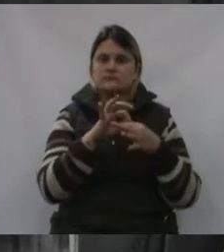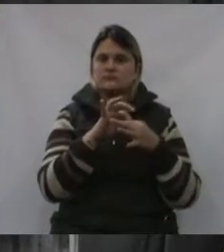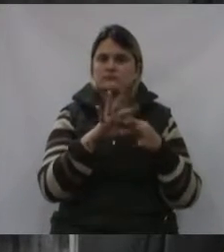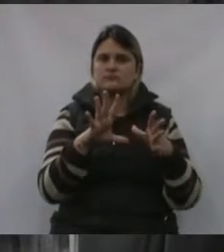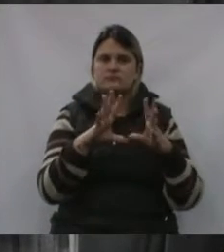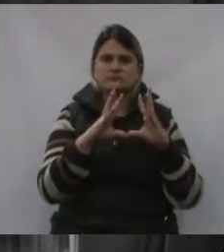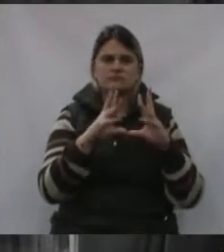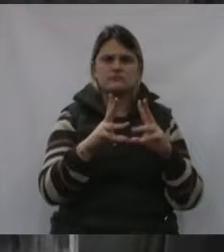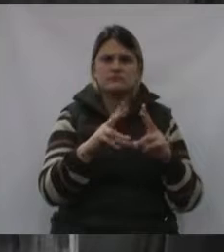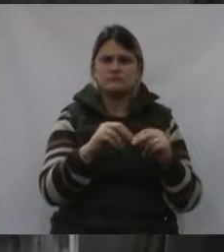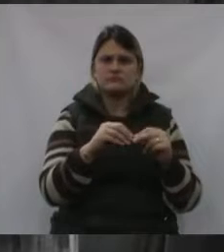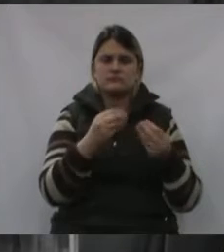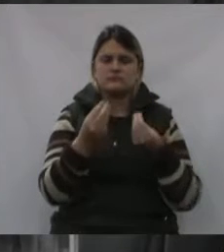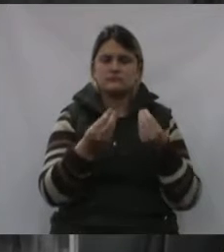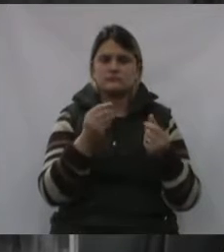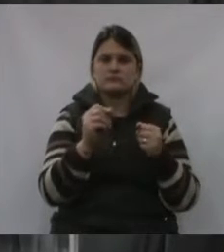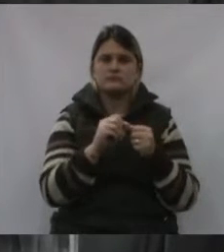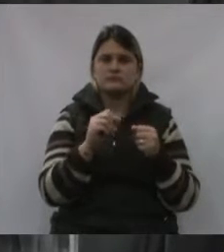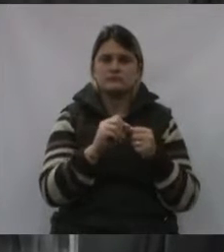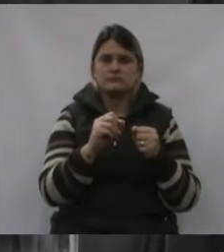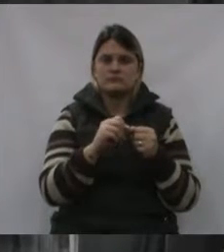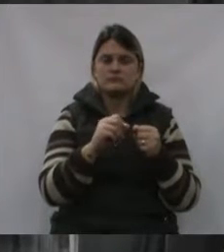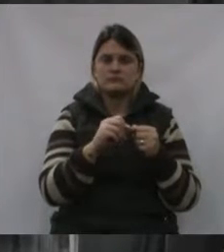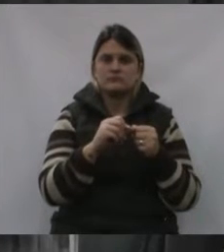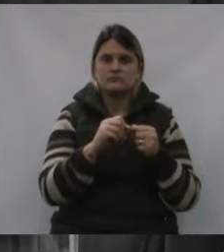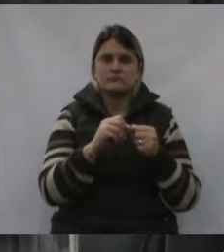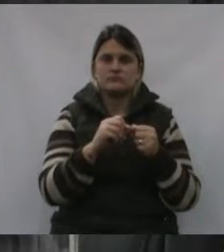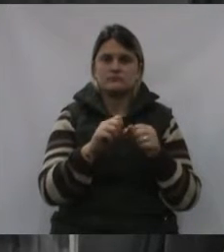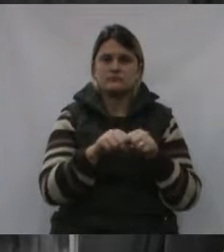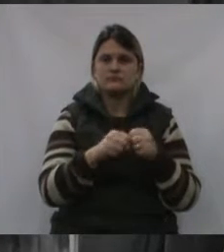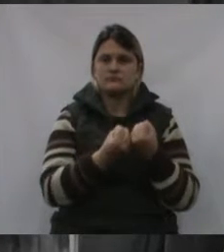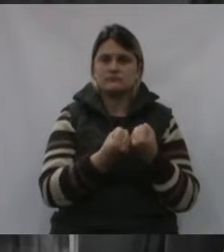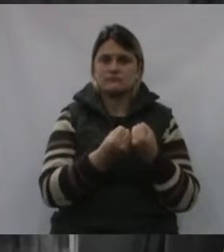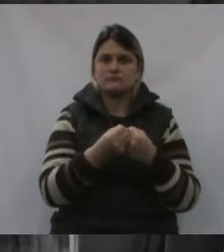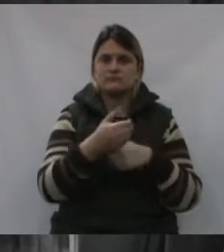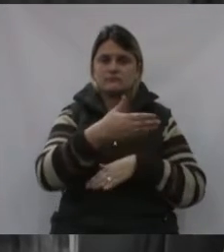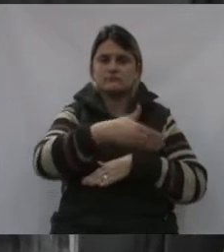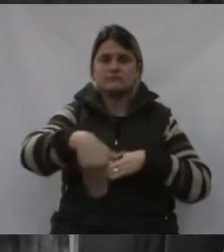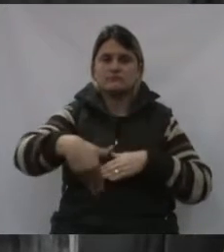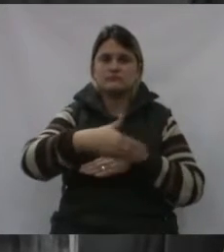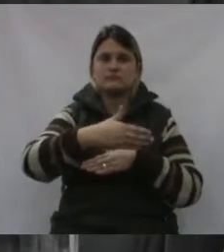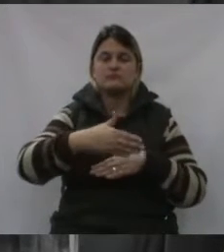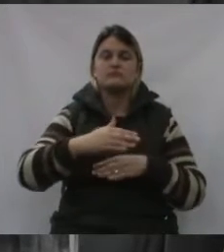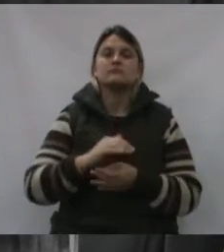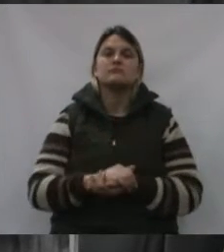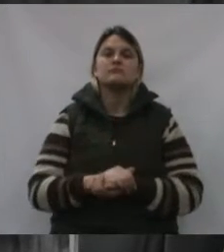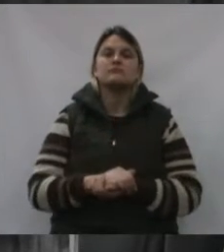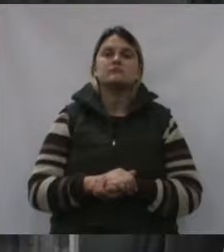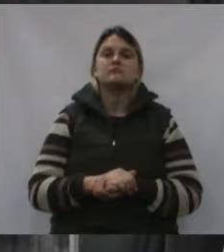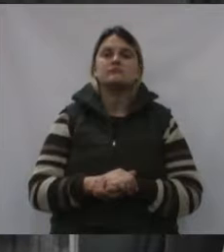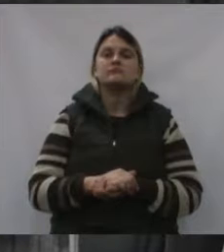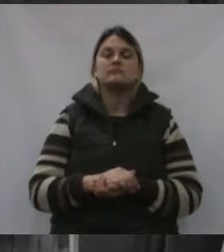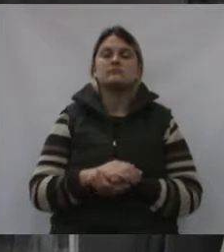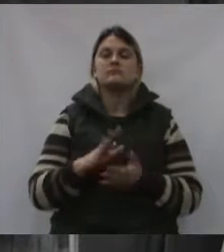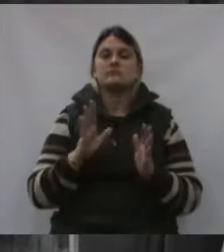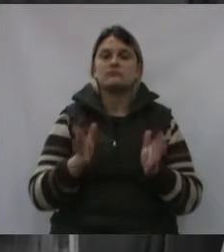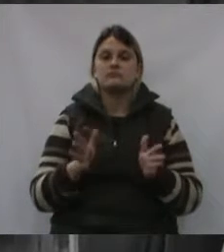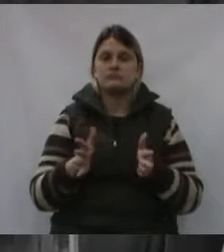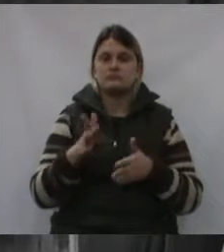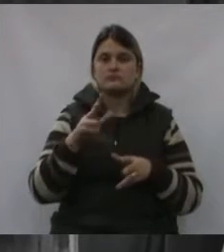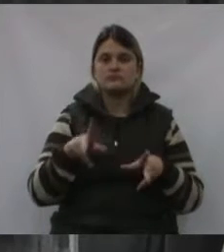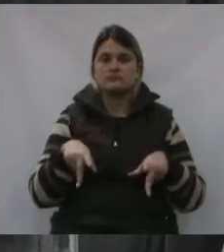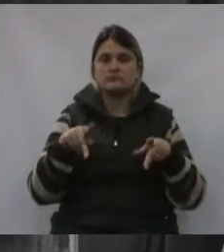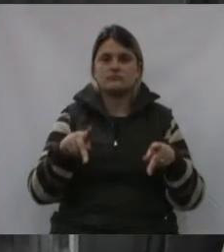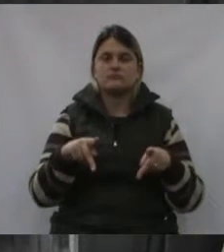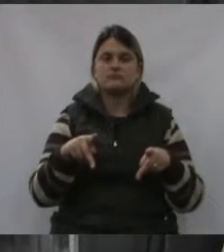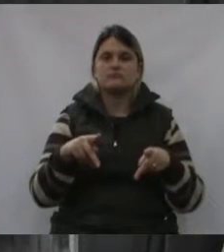como foi feito ali, tudo correndo, deixando feia